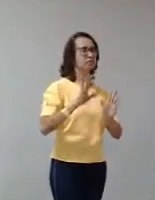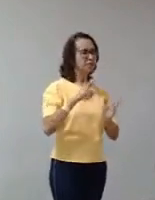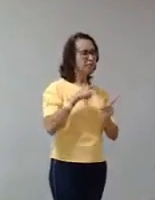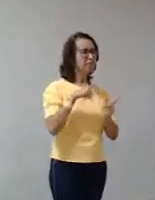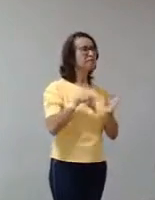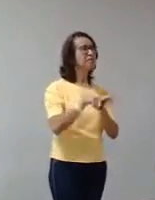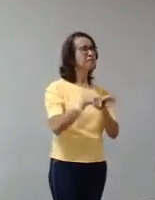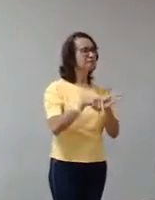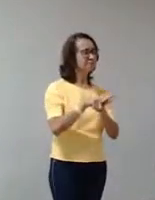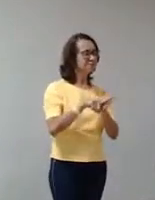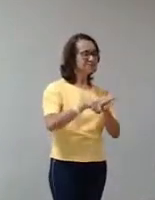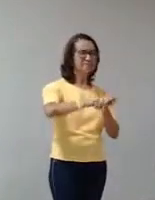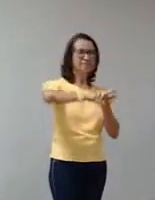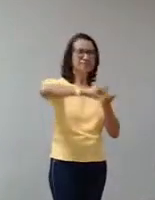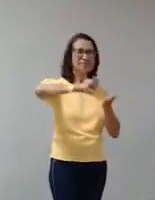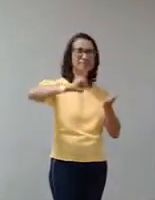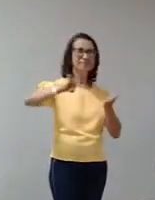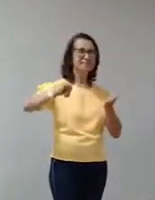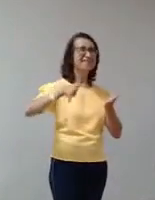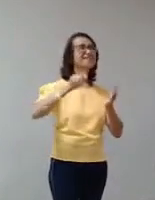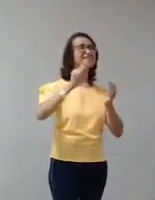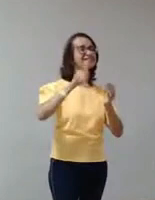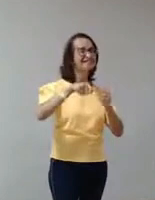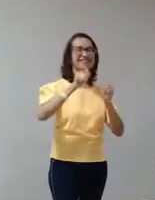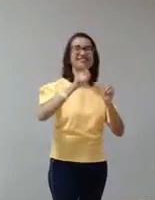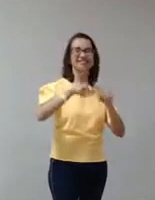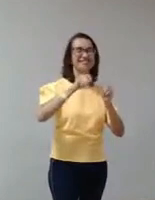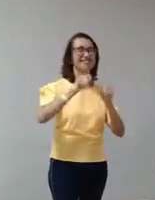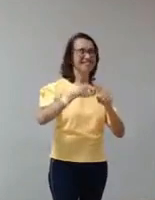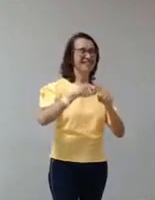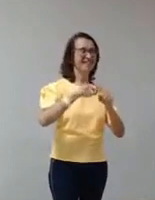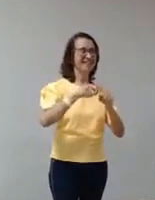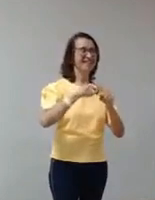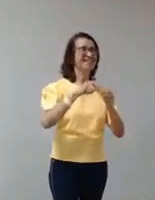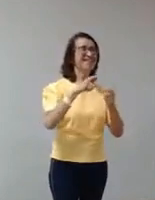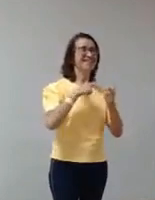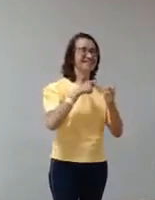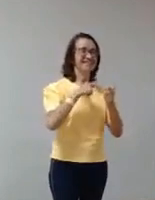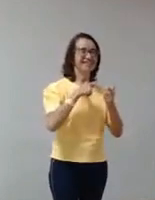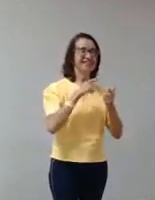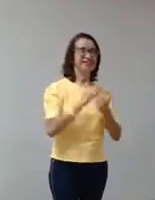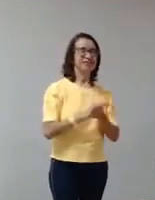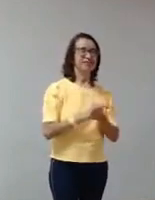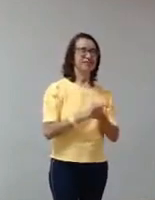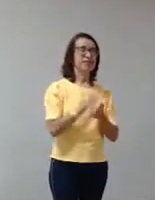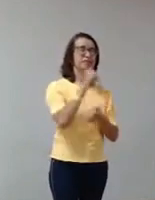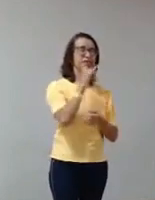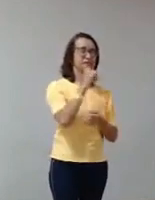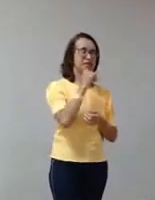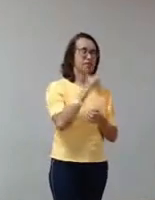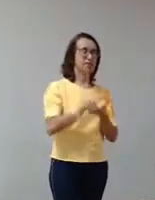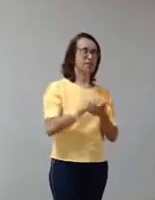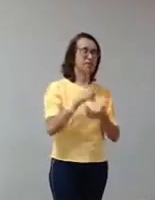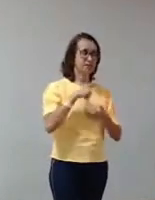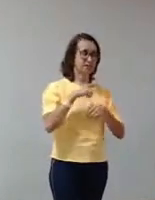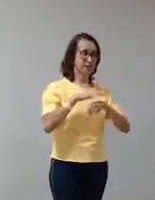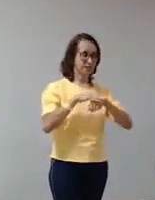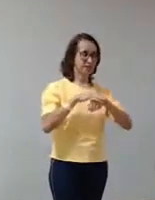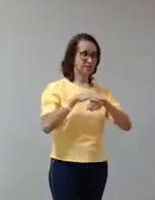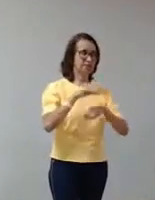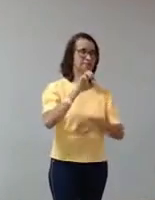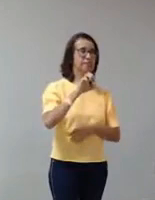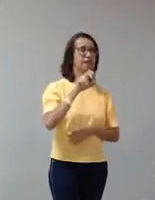mostrando que as microcolunas corticais, por exemplo, na epilepsia, elas estão mais